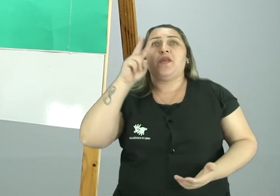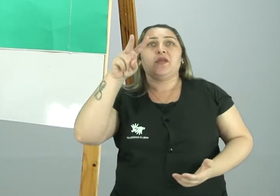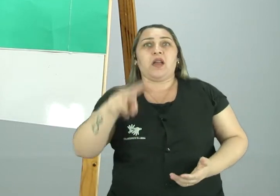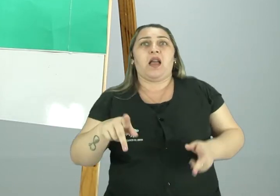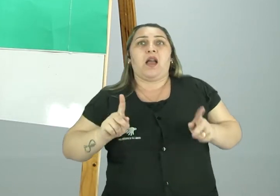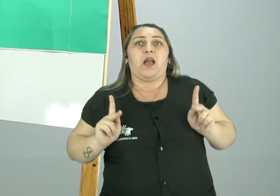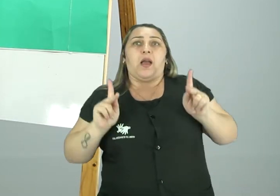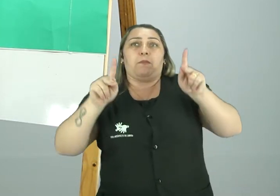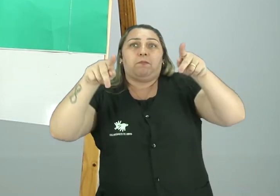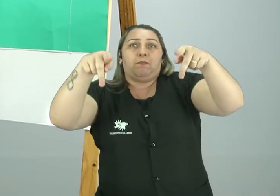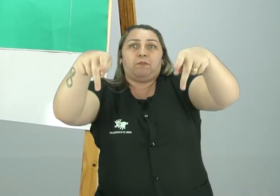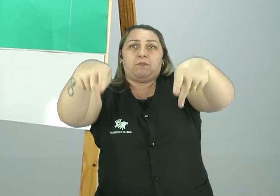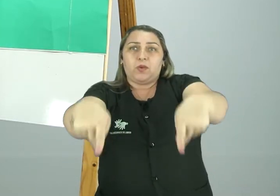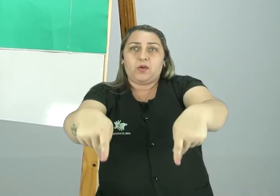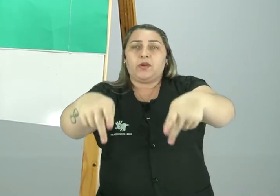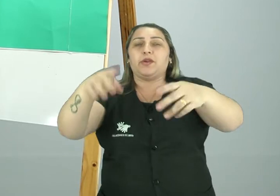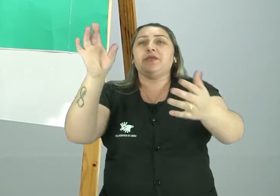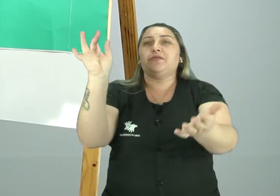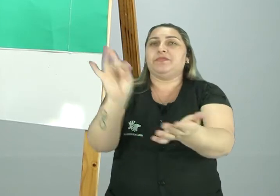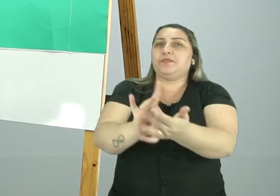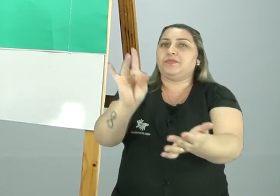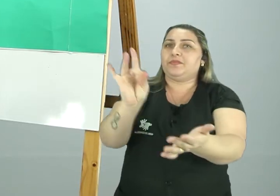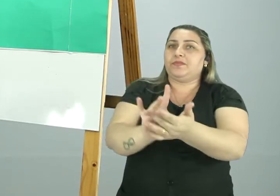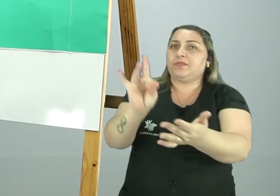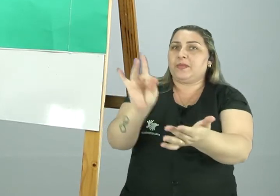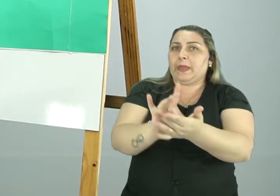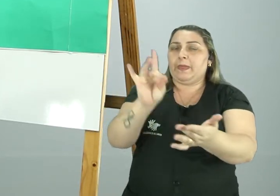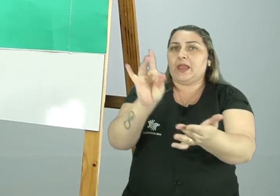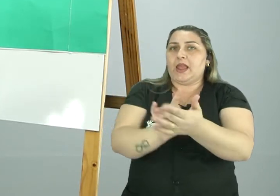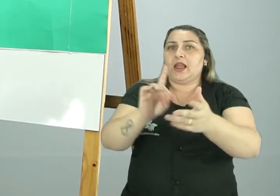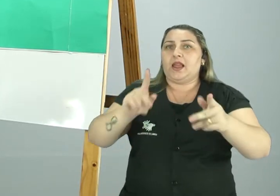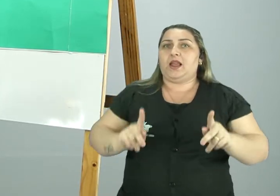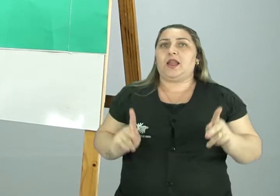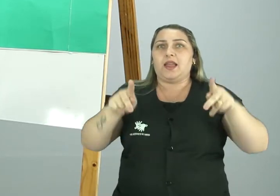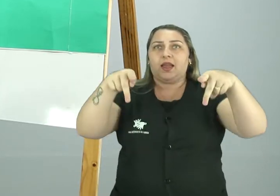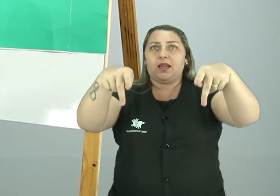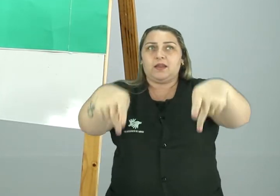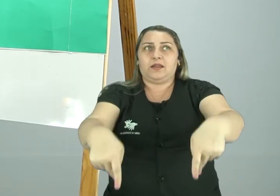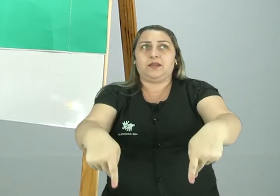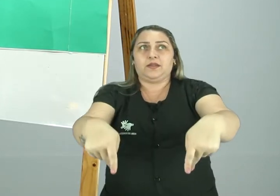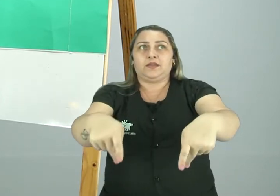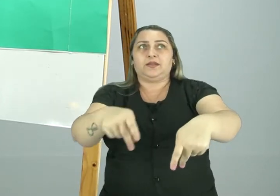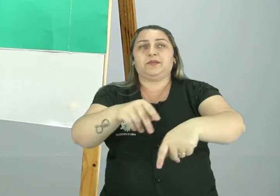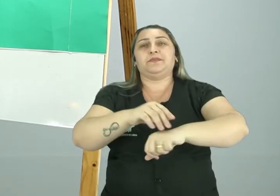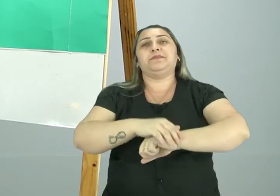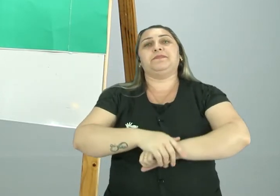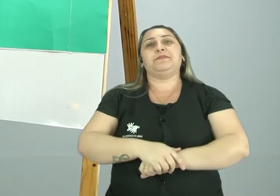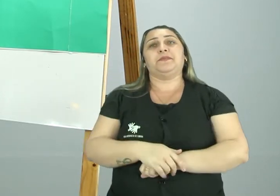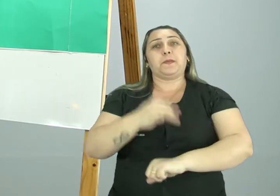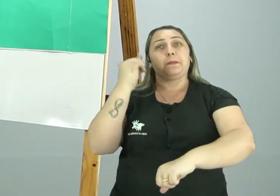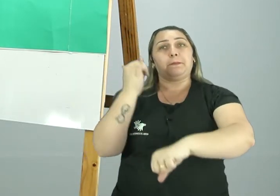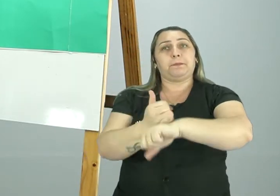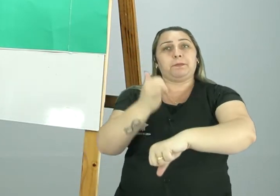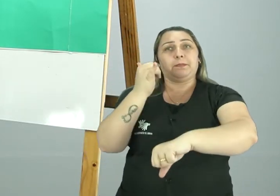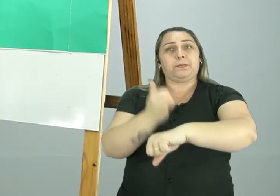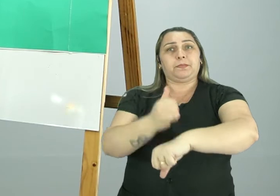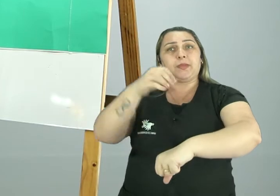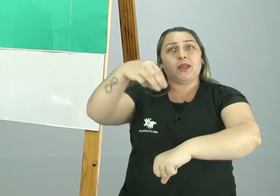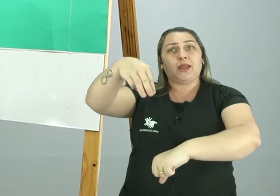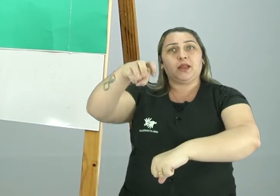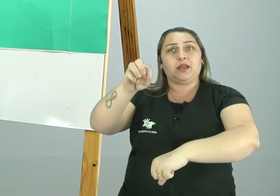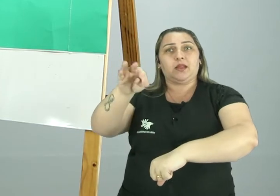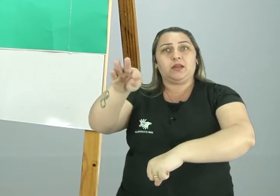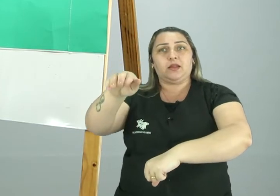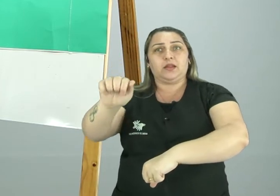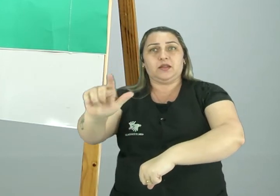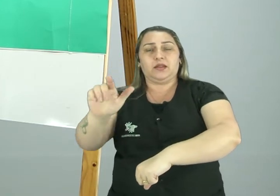uma ponte. Isso mesmo. Esta aqui é a ponte que dá acesso a